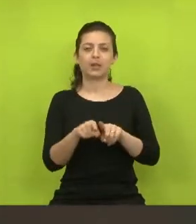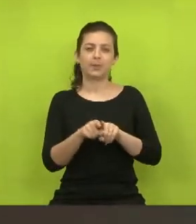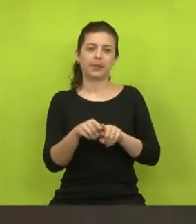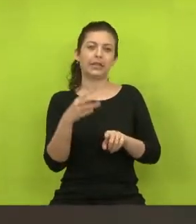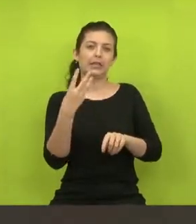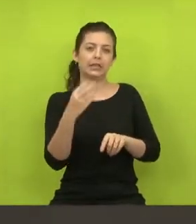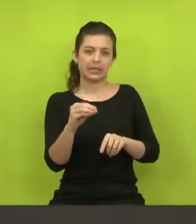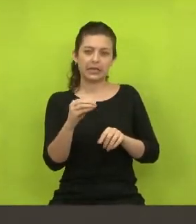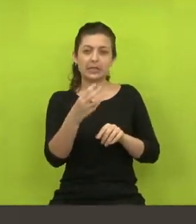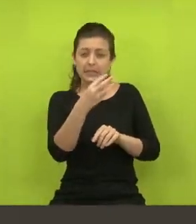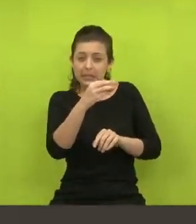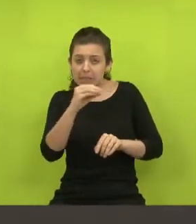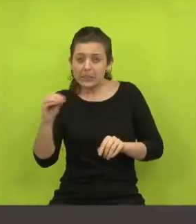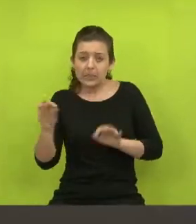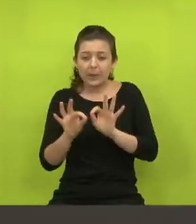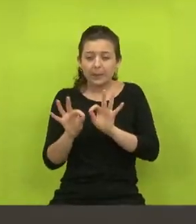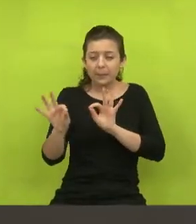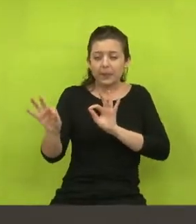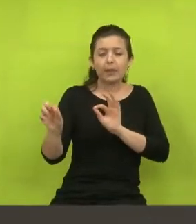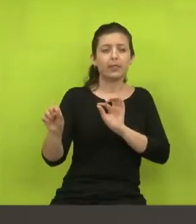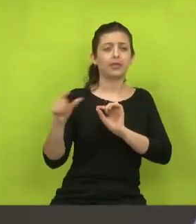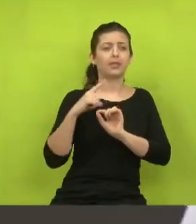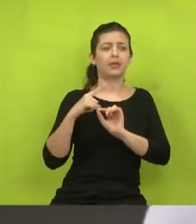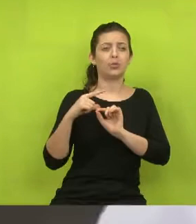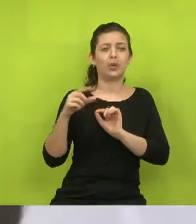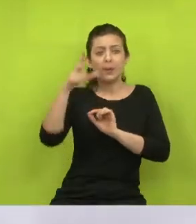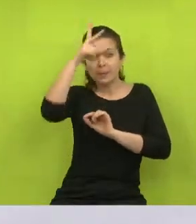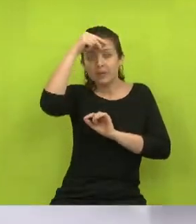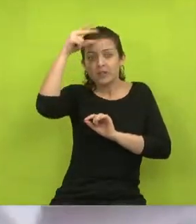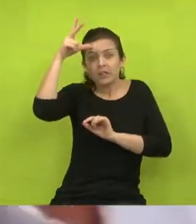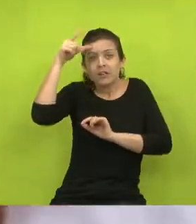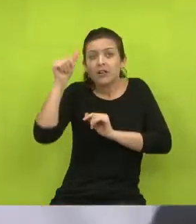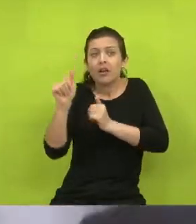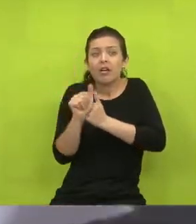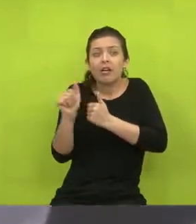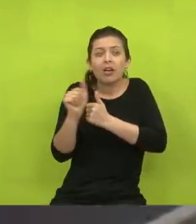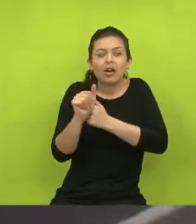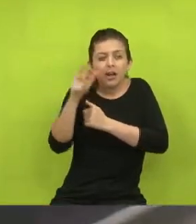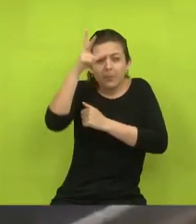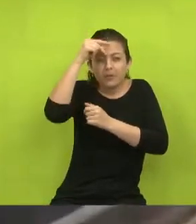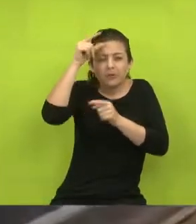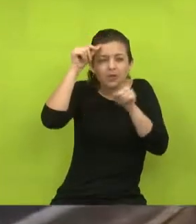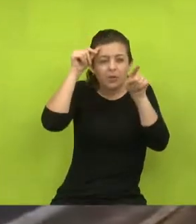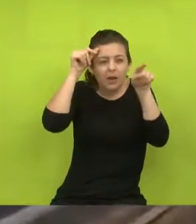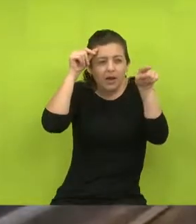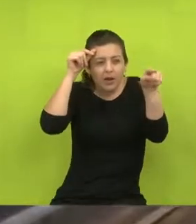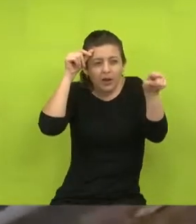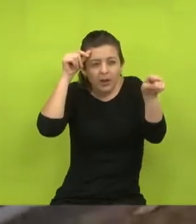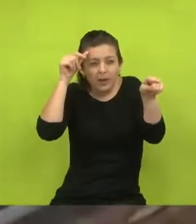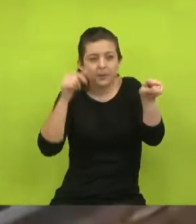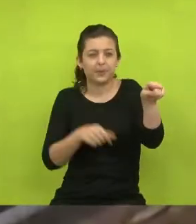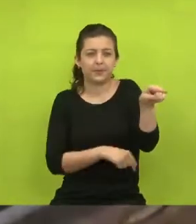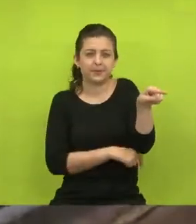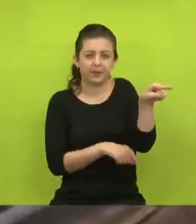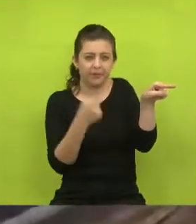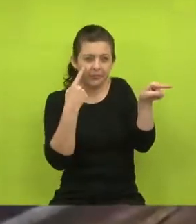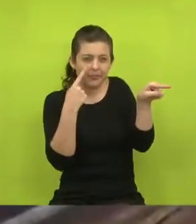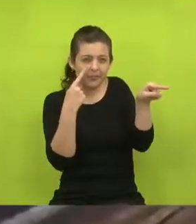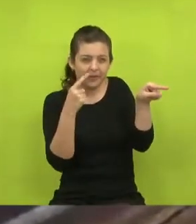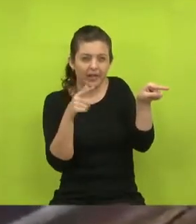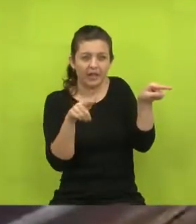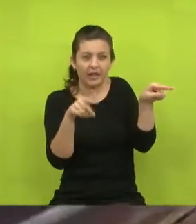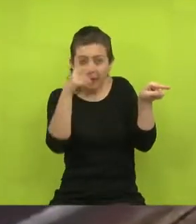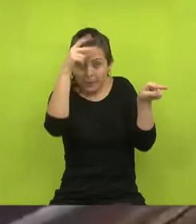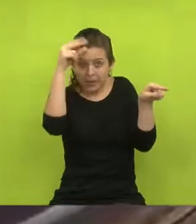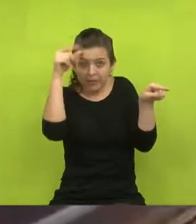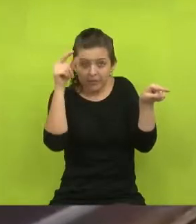300 metros da prefeitura. Olha lá. A prefeitura fica ali. Está vendo ali o gabinete do